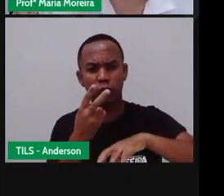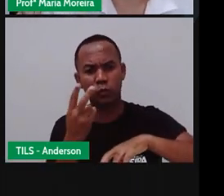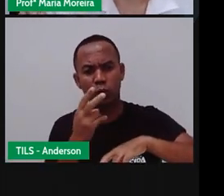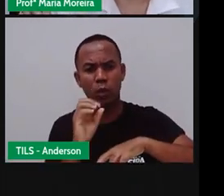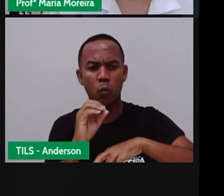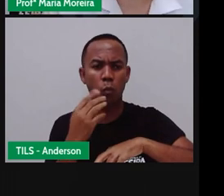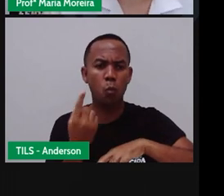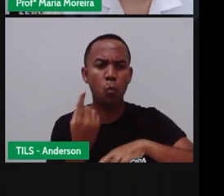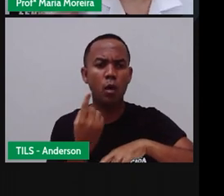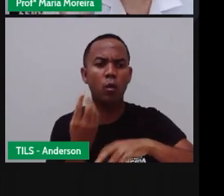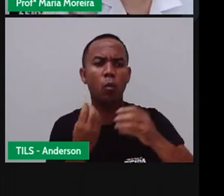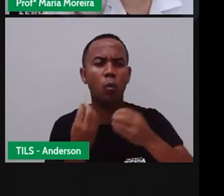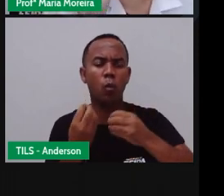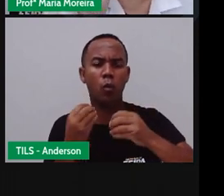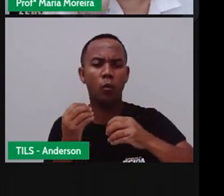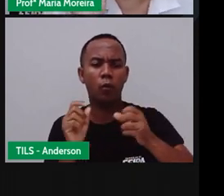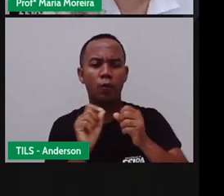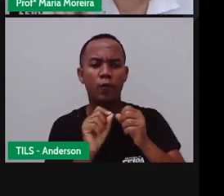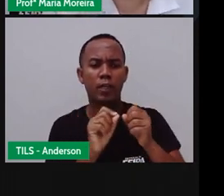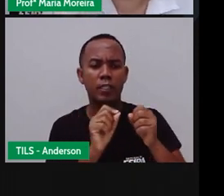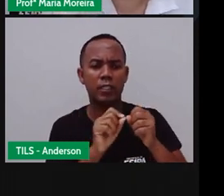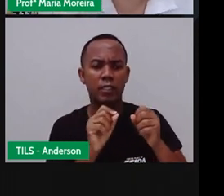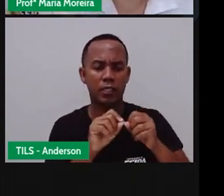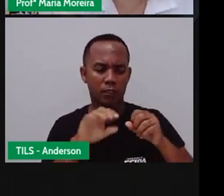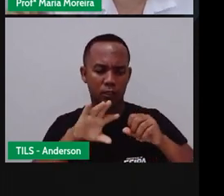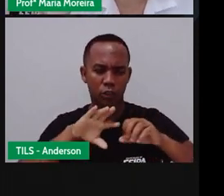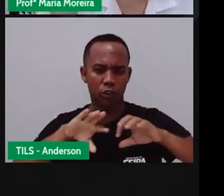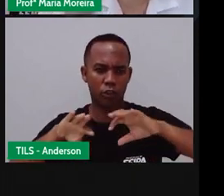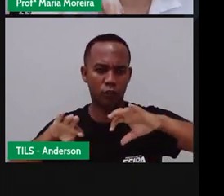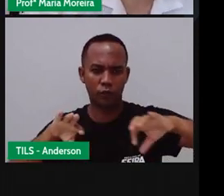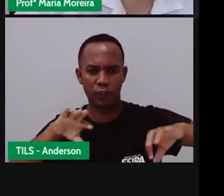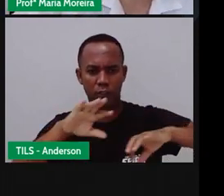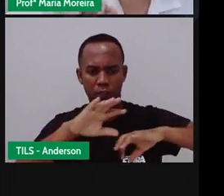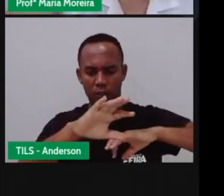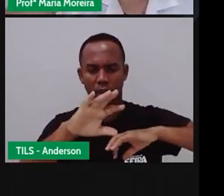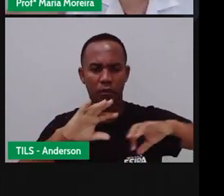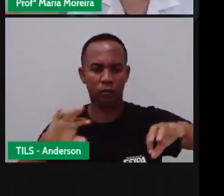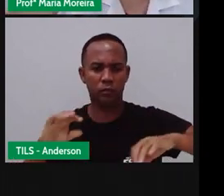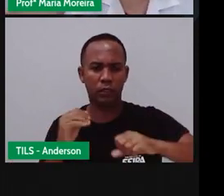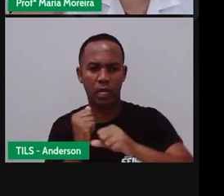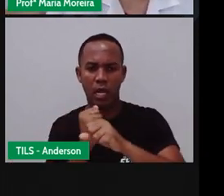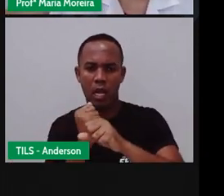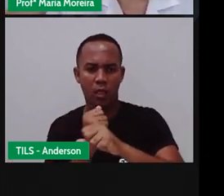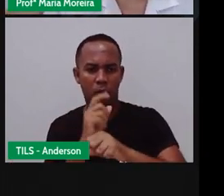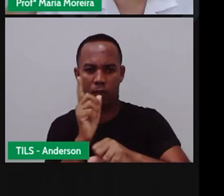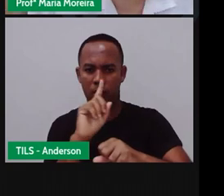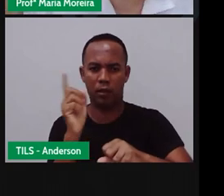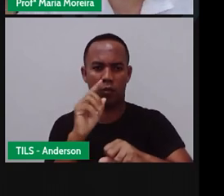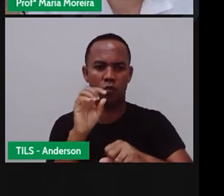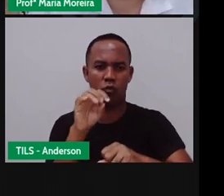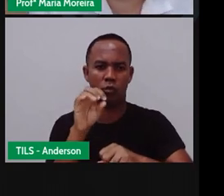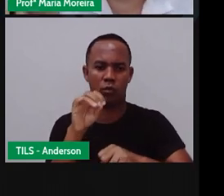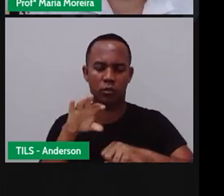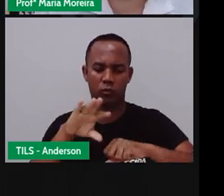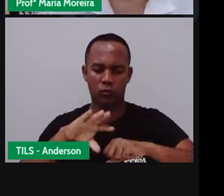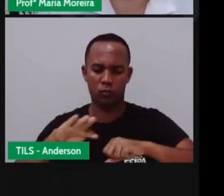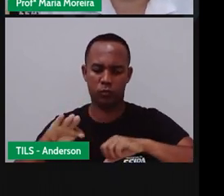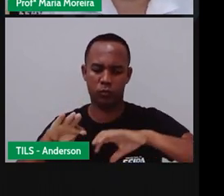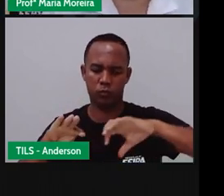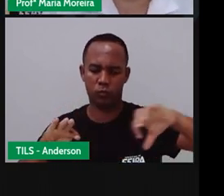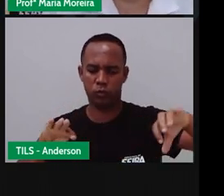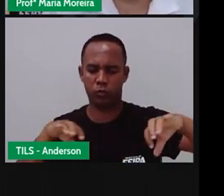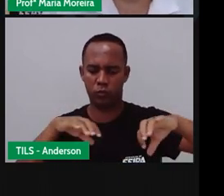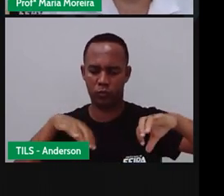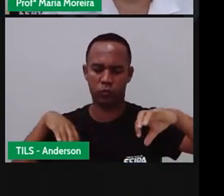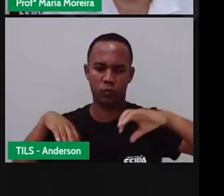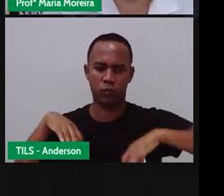possui. E fazer o quê? A divisão. Esqueçam essa parte dos ângulos e tentem o quê? A divisão nessas